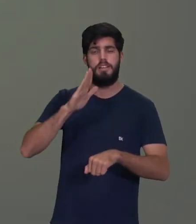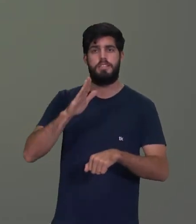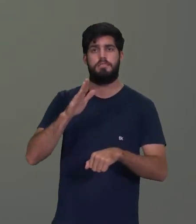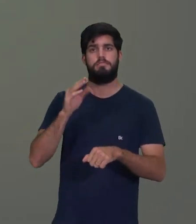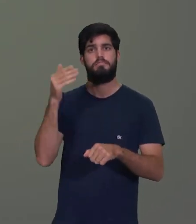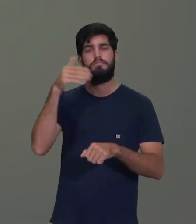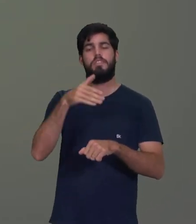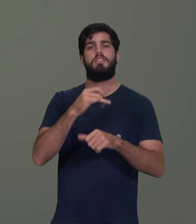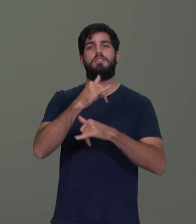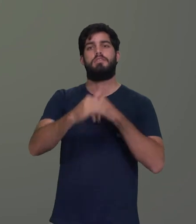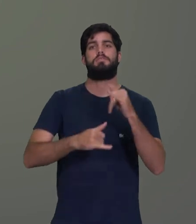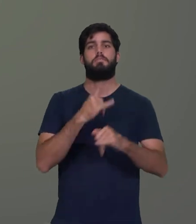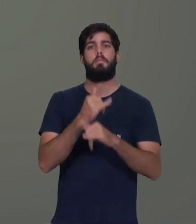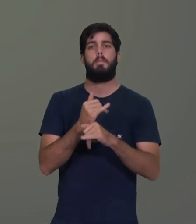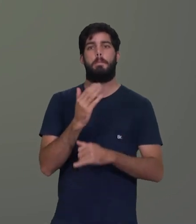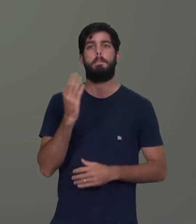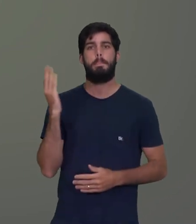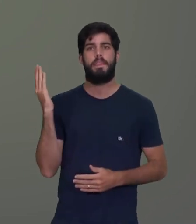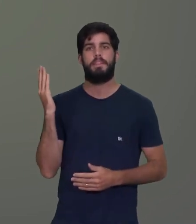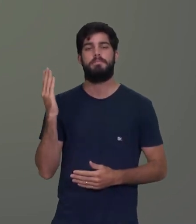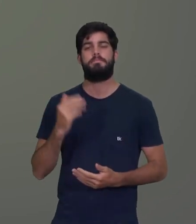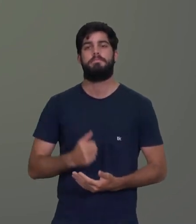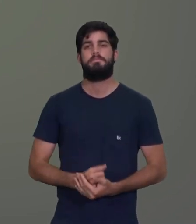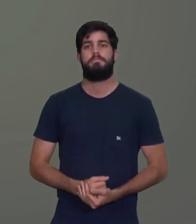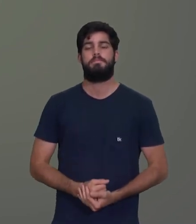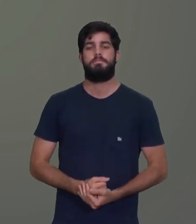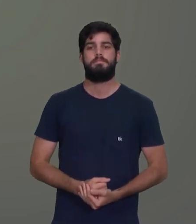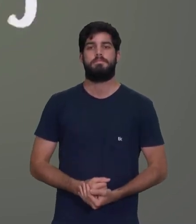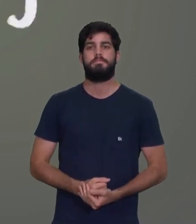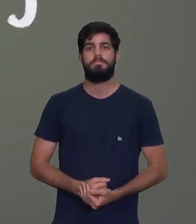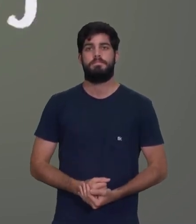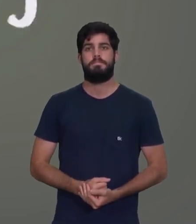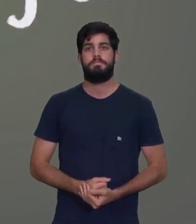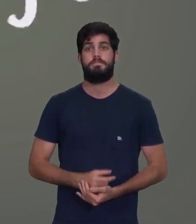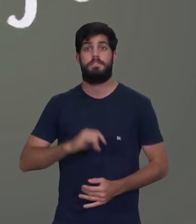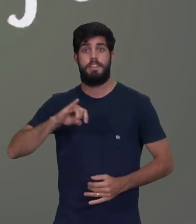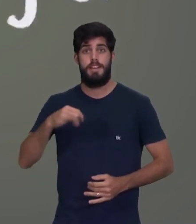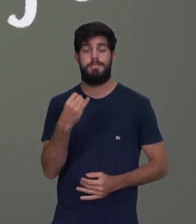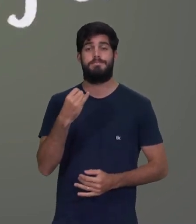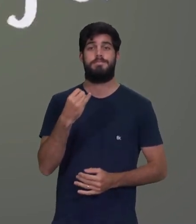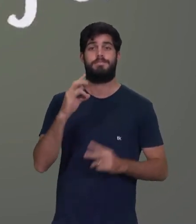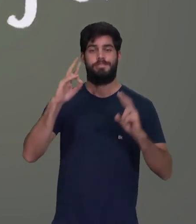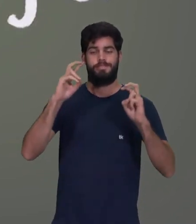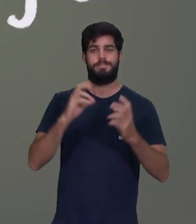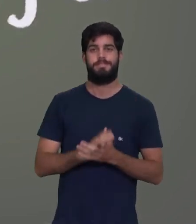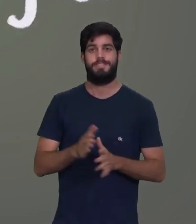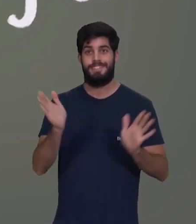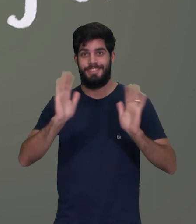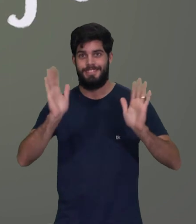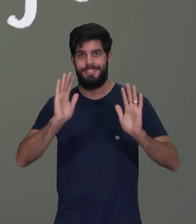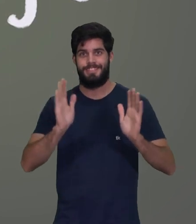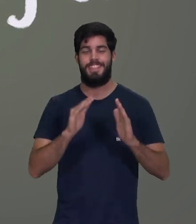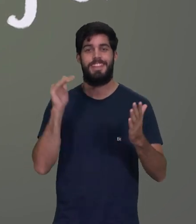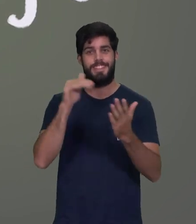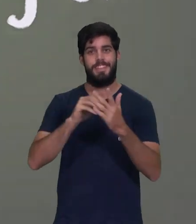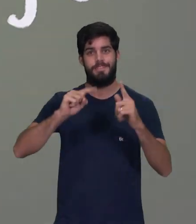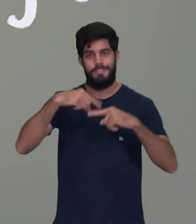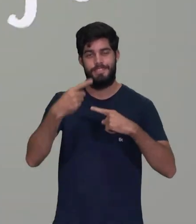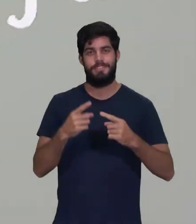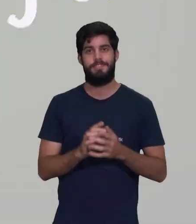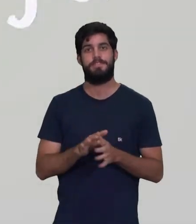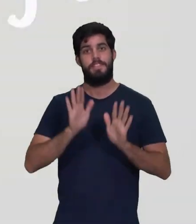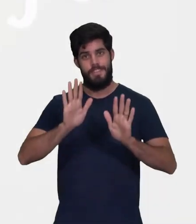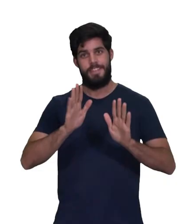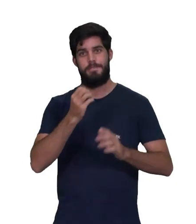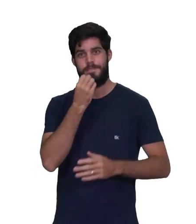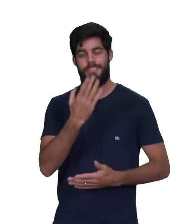Acesse www.fiquebem.org.br E aproveite o conteúdo! Tchau,